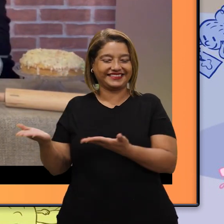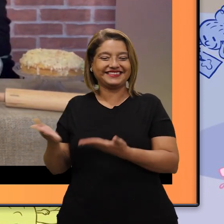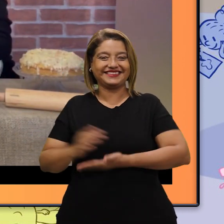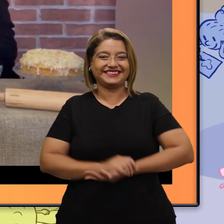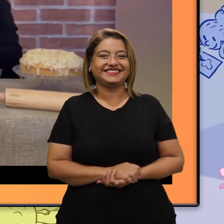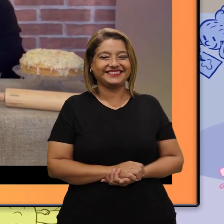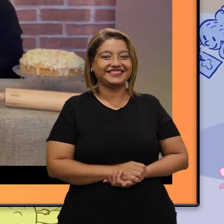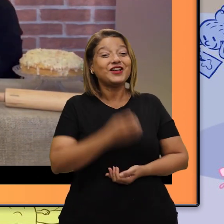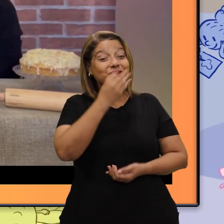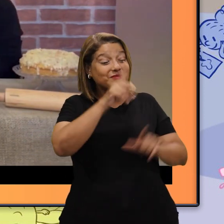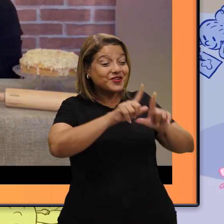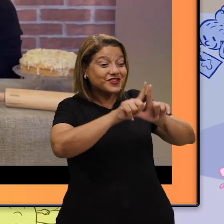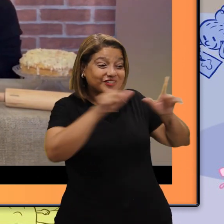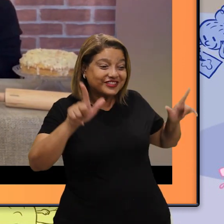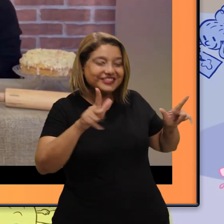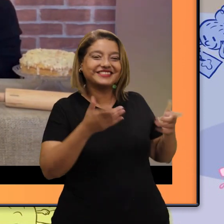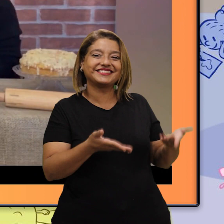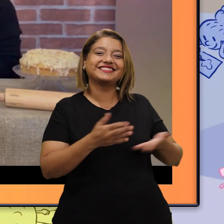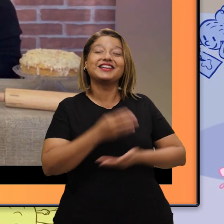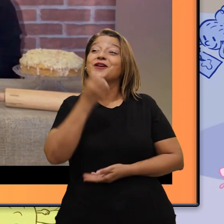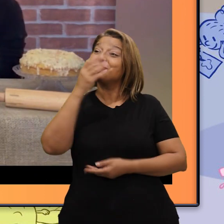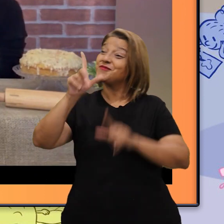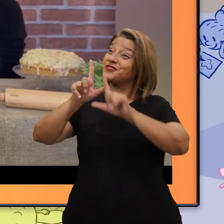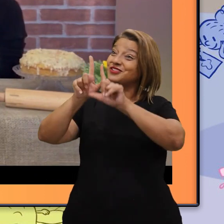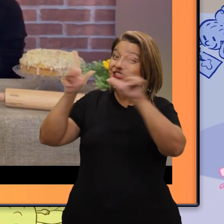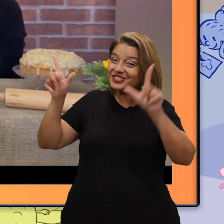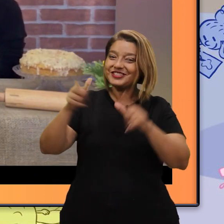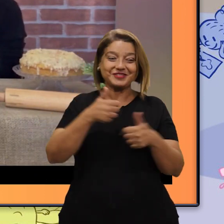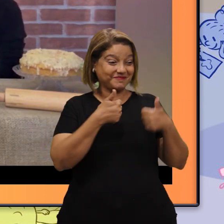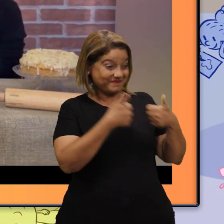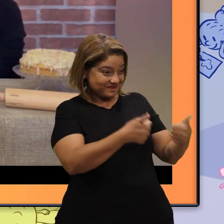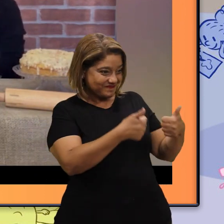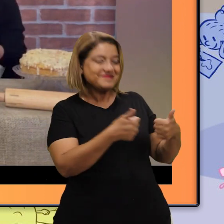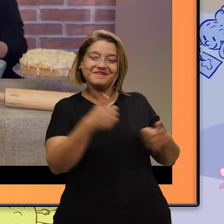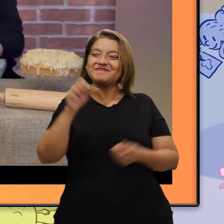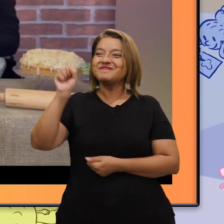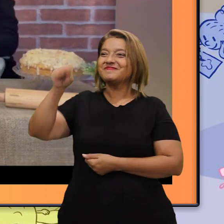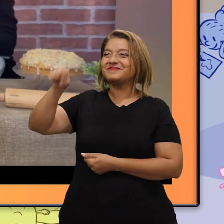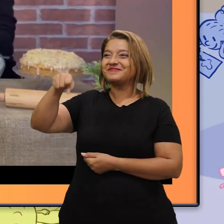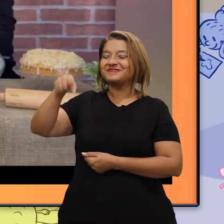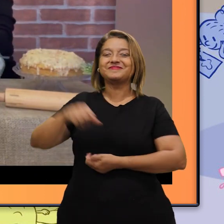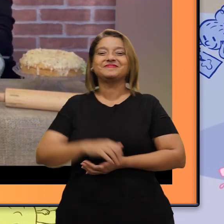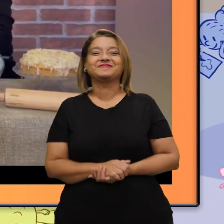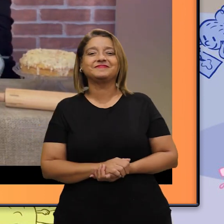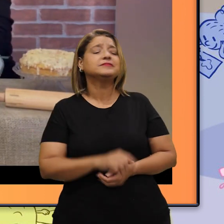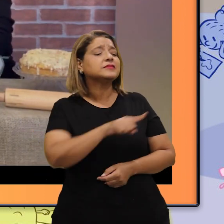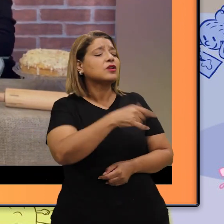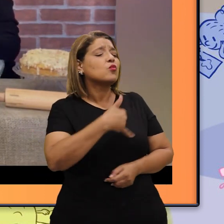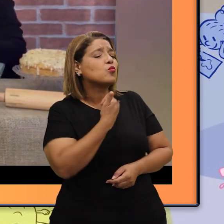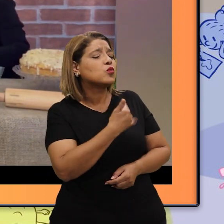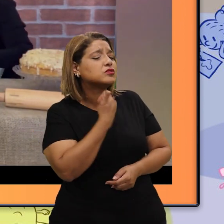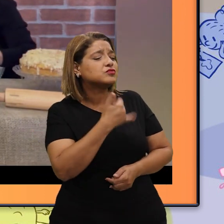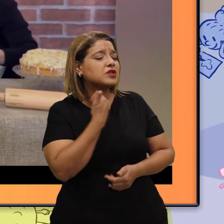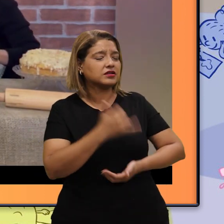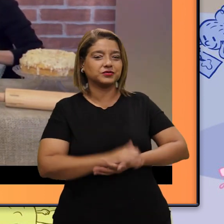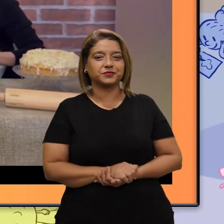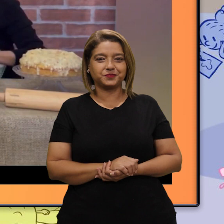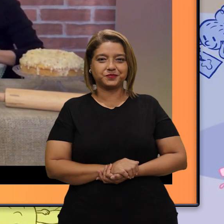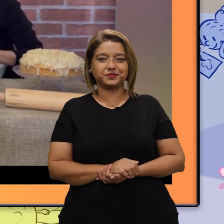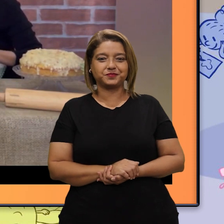Bom dia, Hendrik! Bom dia! Bem com você? Sim! Quantos anos você tem, Hendrik?